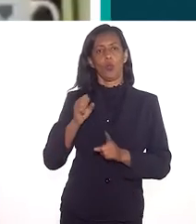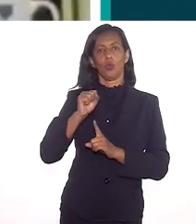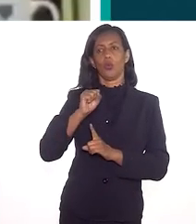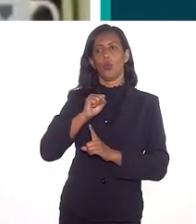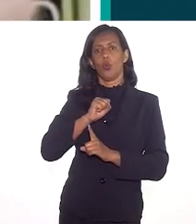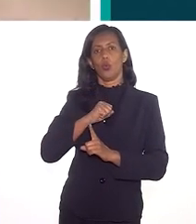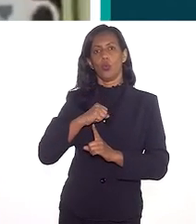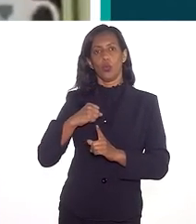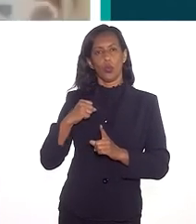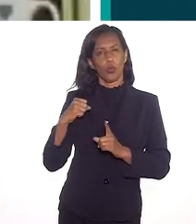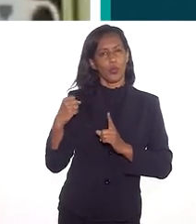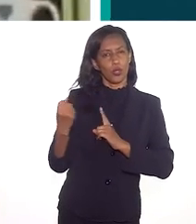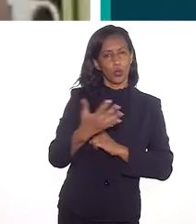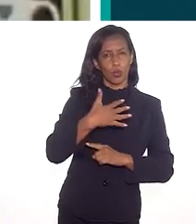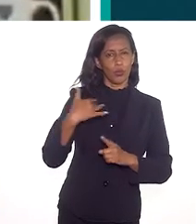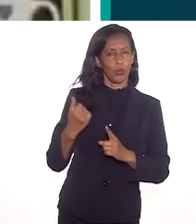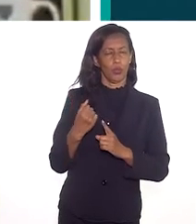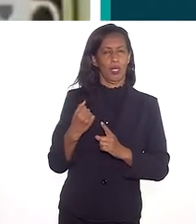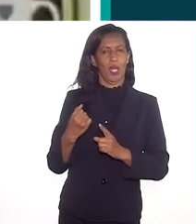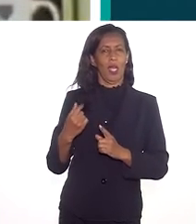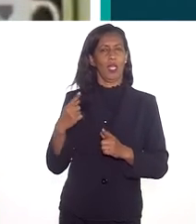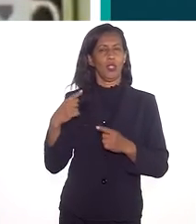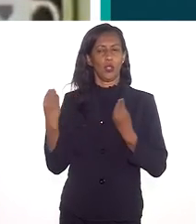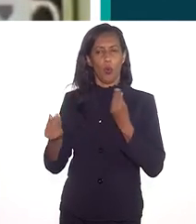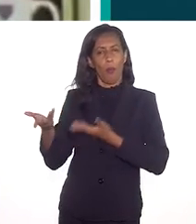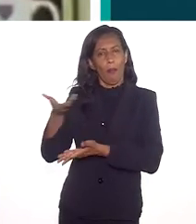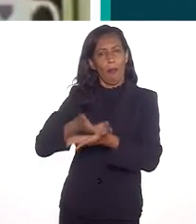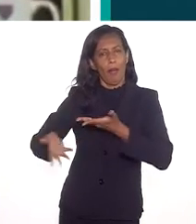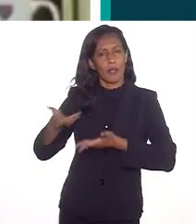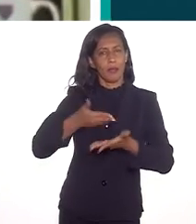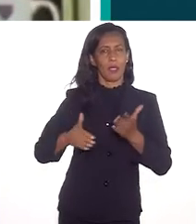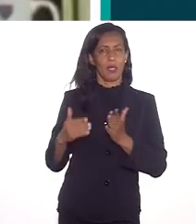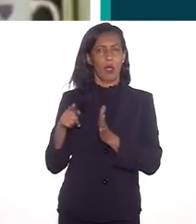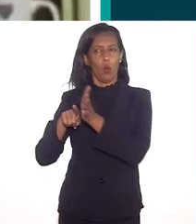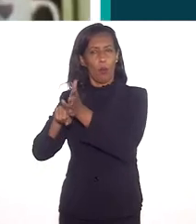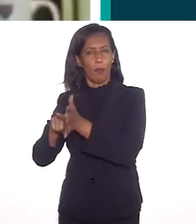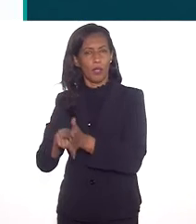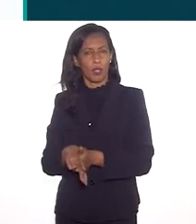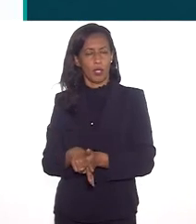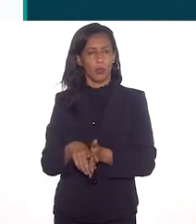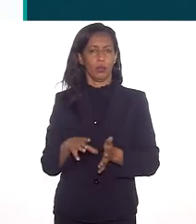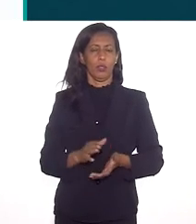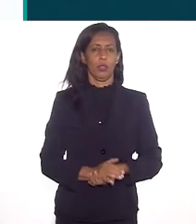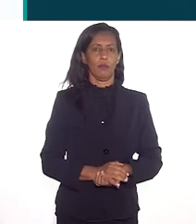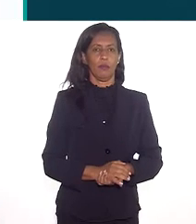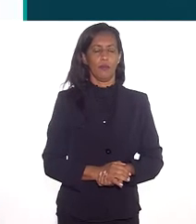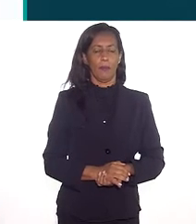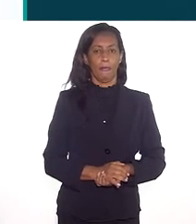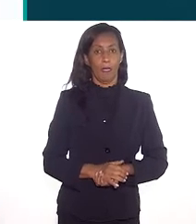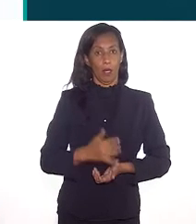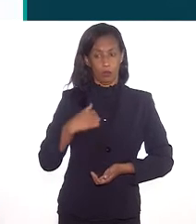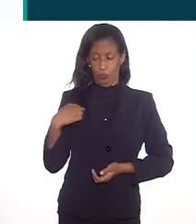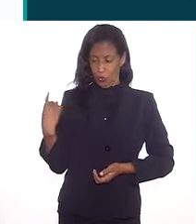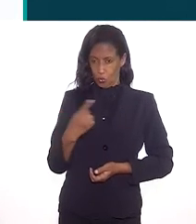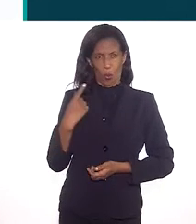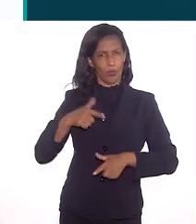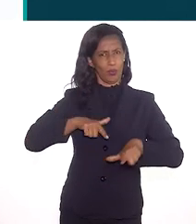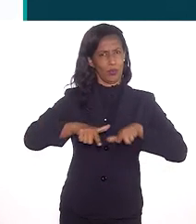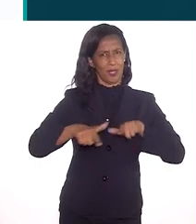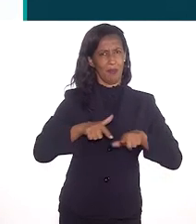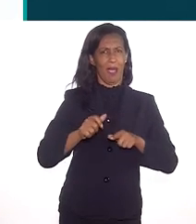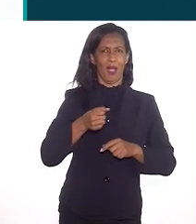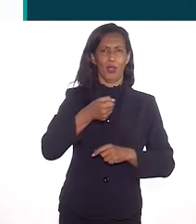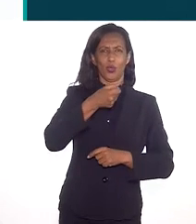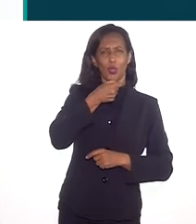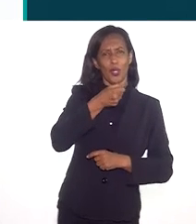historiadores, sociólogos, nós temos uma participação incrível nesse processo. A função de nós, historiadores,